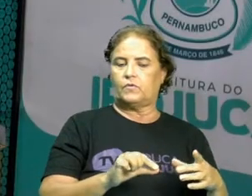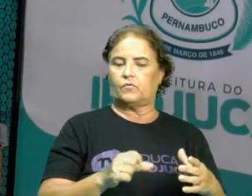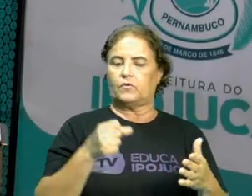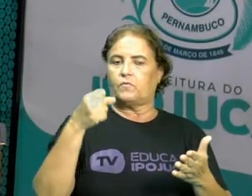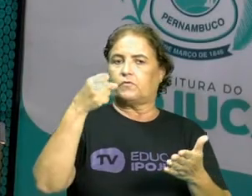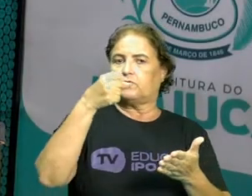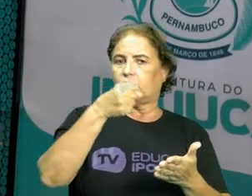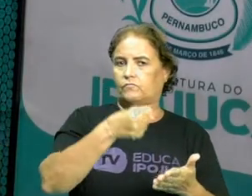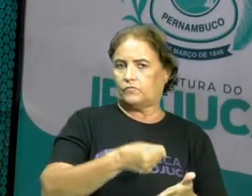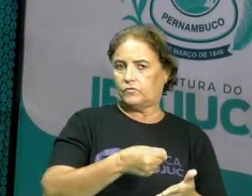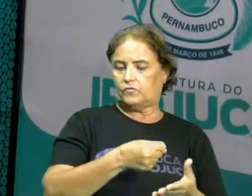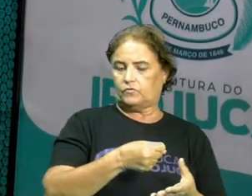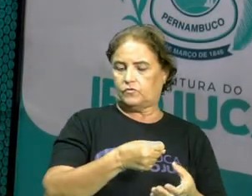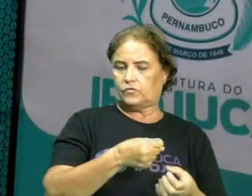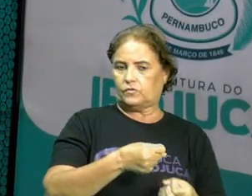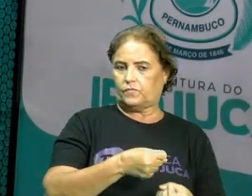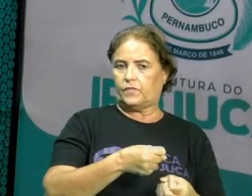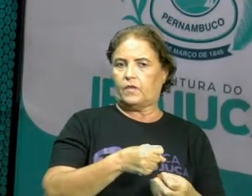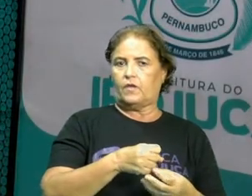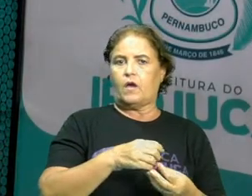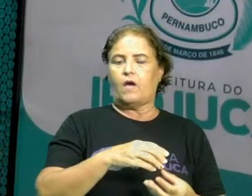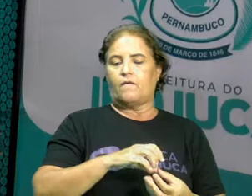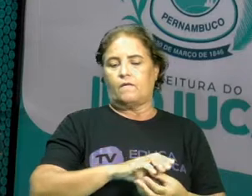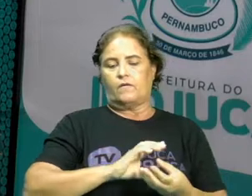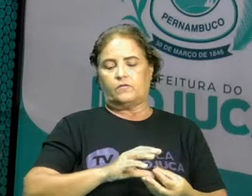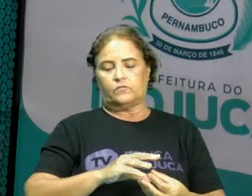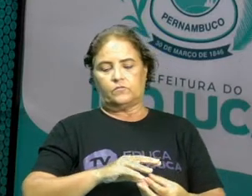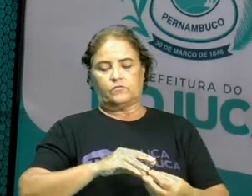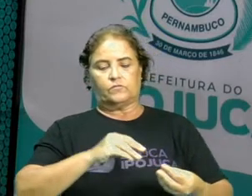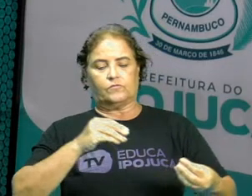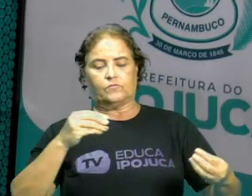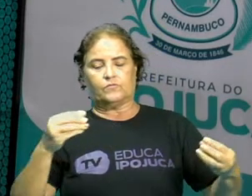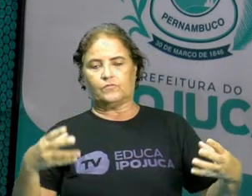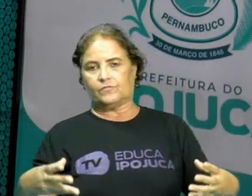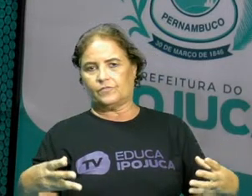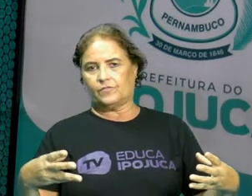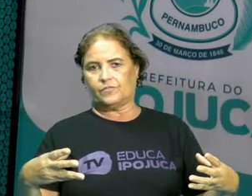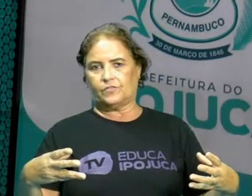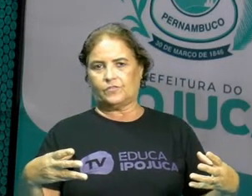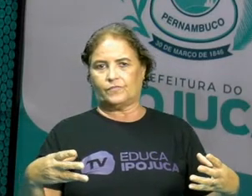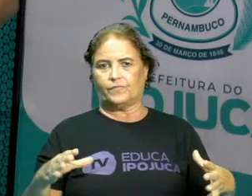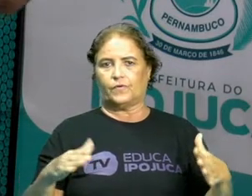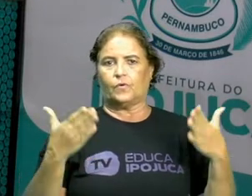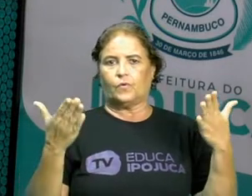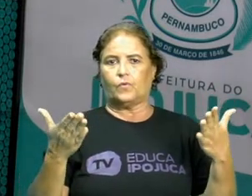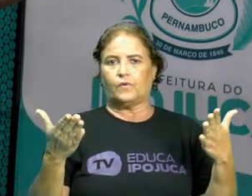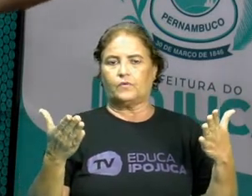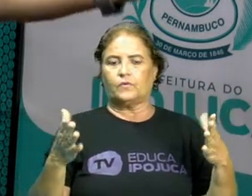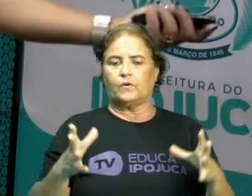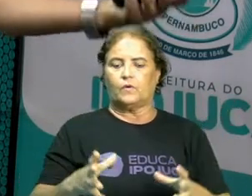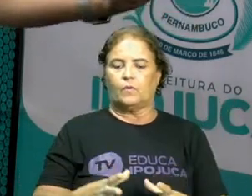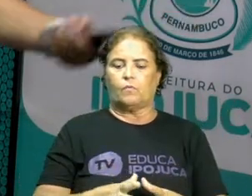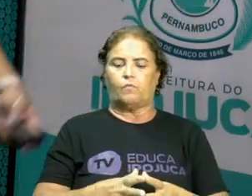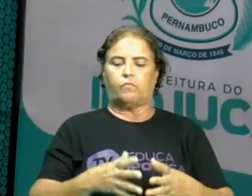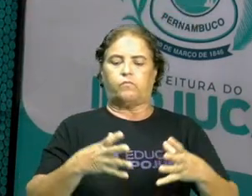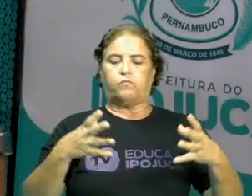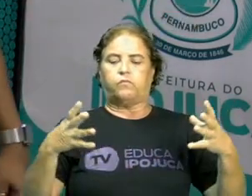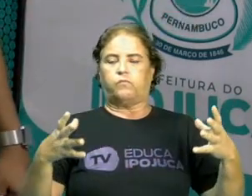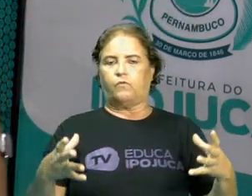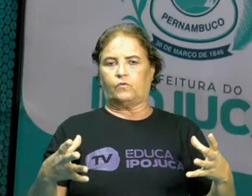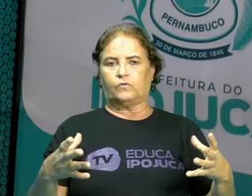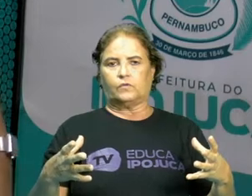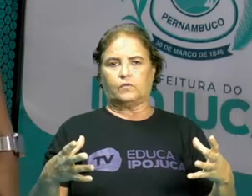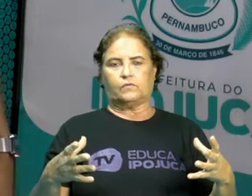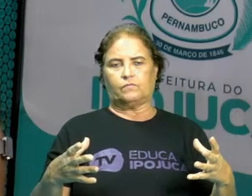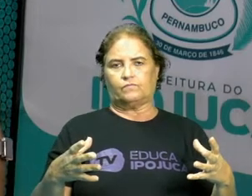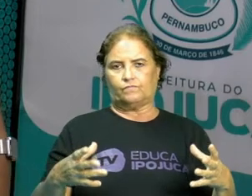a elasticidade eu deixo de aplicar a força. E quando isso acontece, a matéria, ela volta então